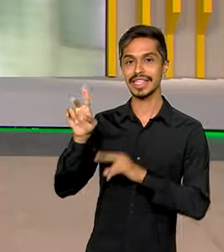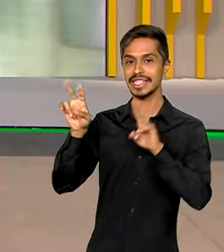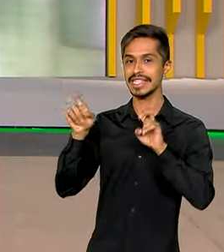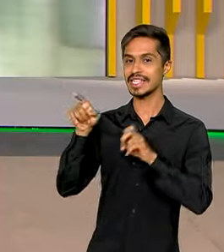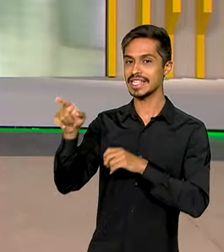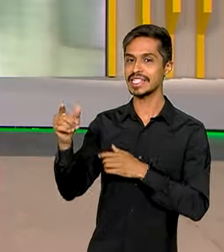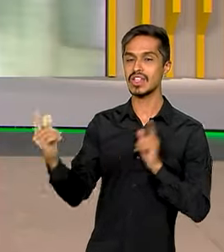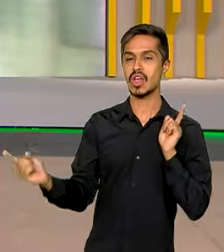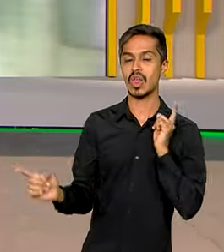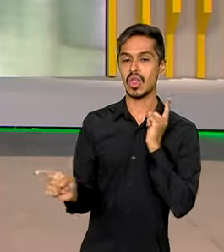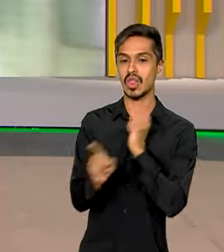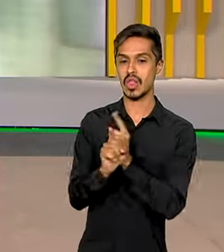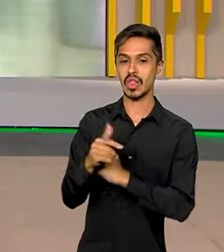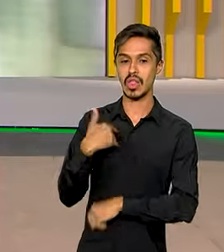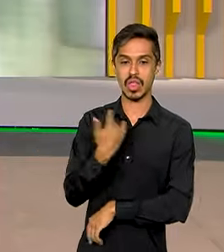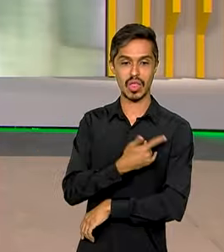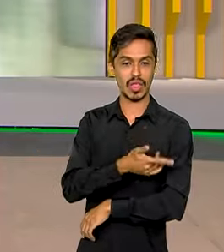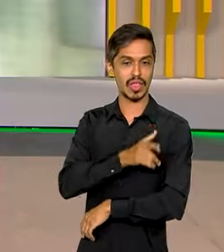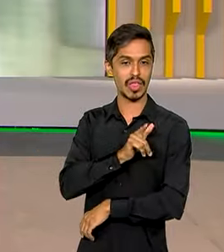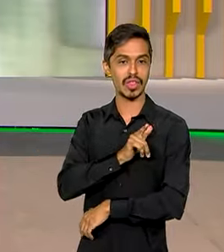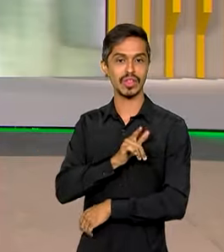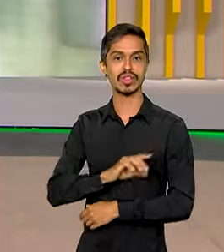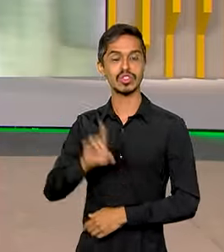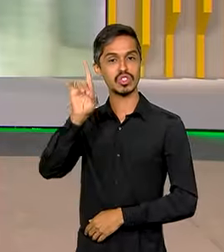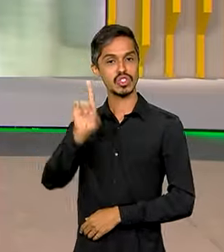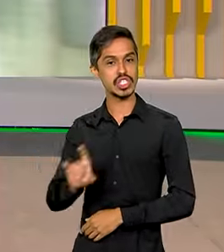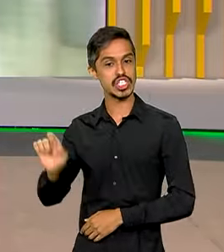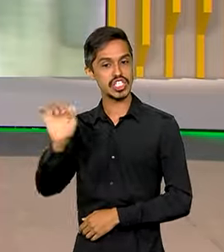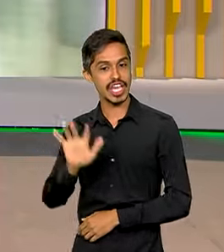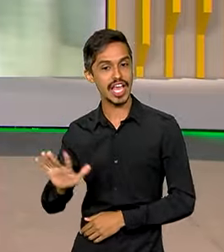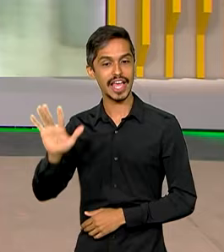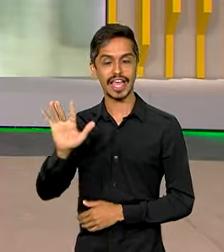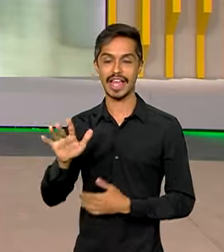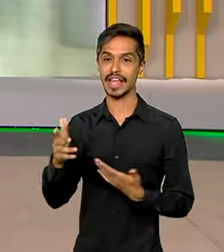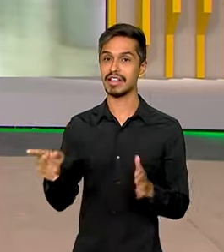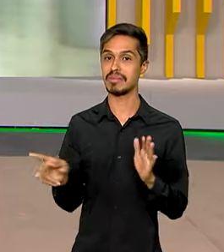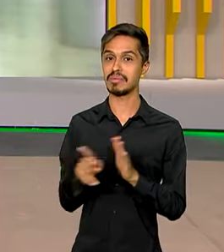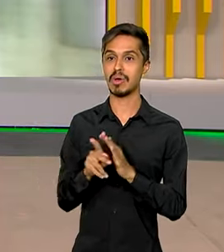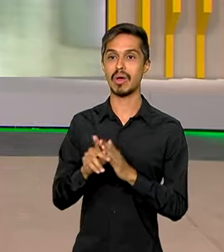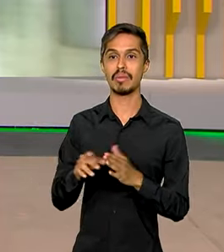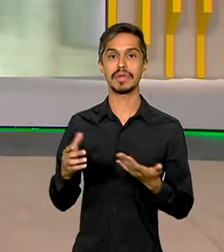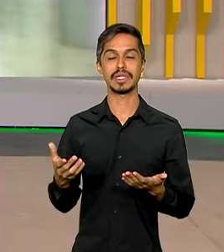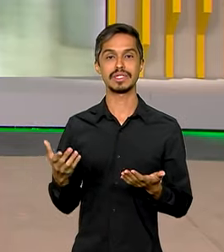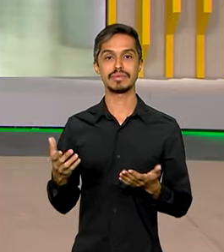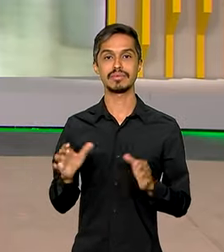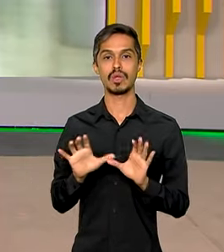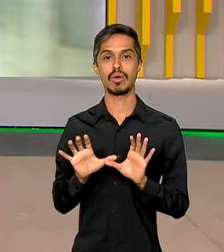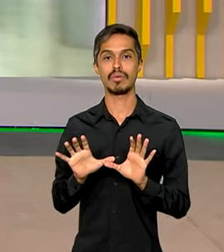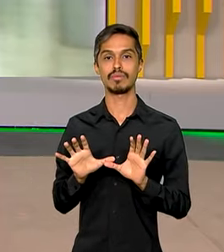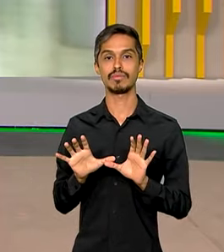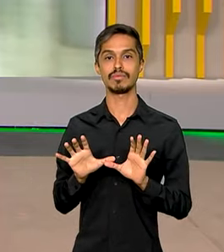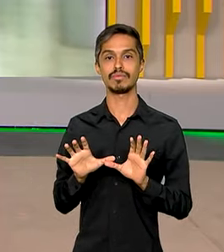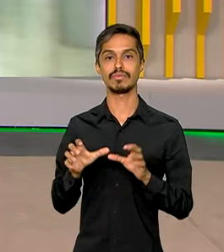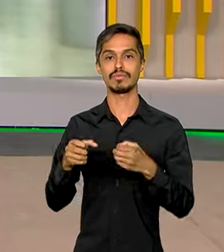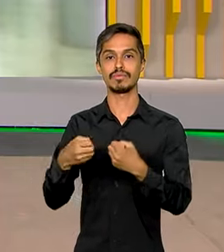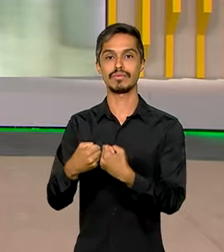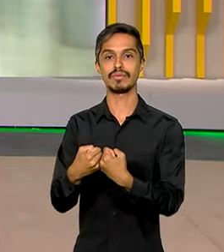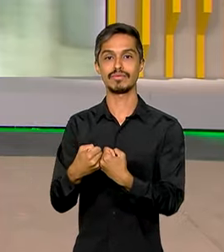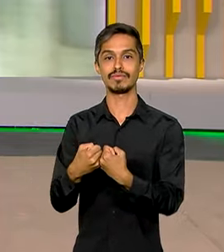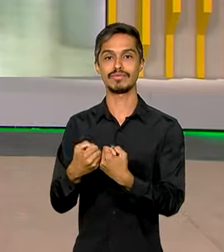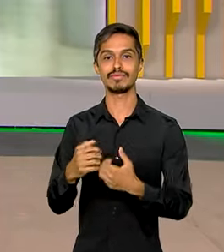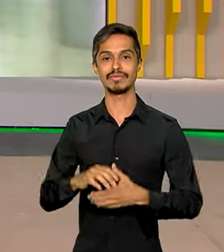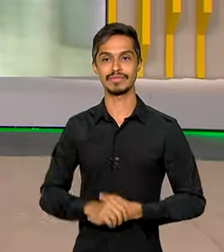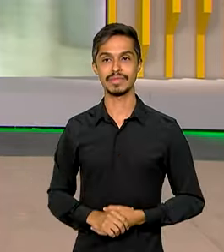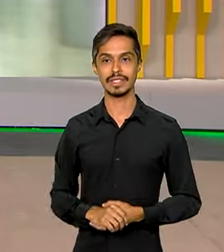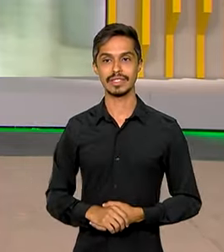encontro que tivemos hoje do diretor geral da Organização Mundial da